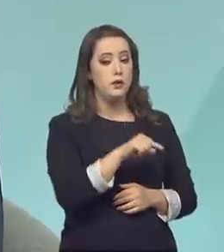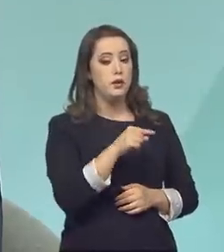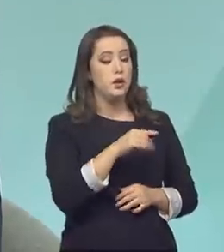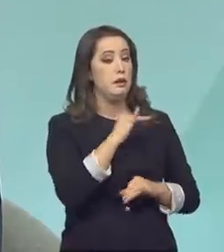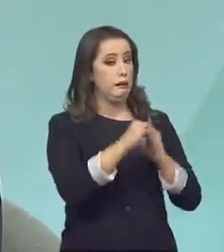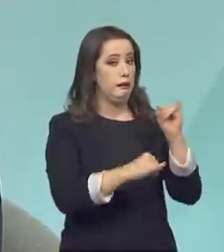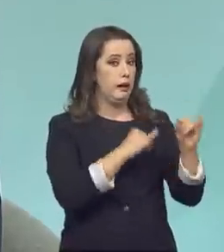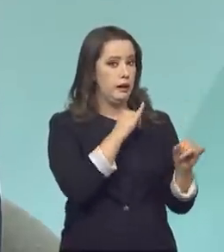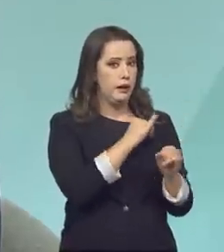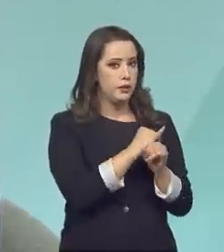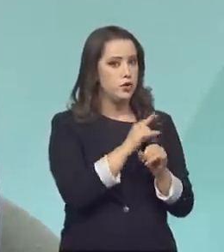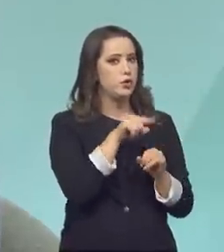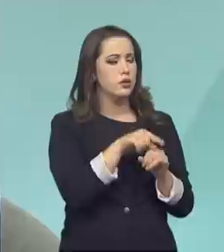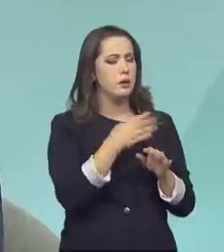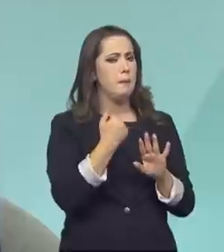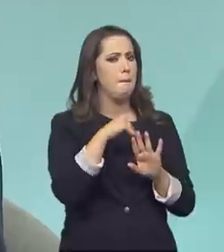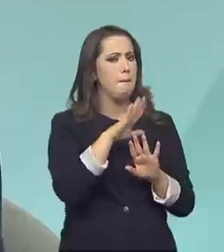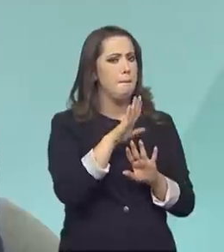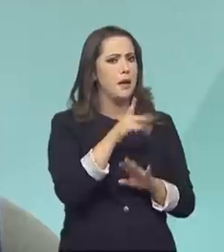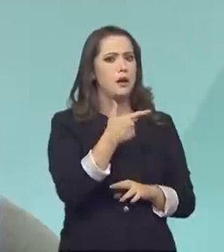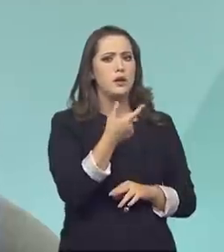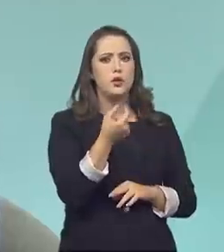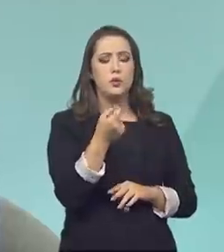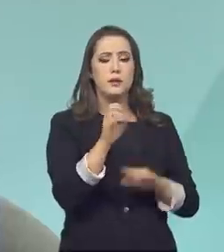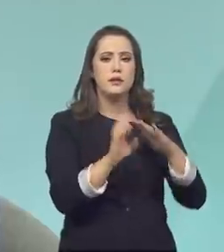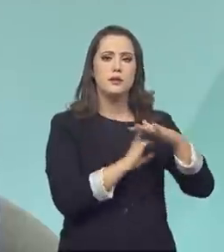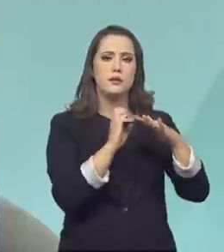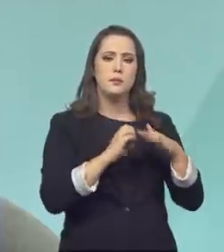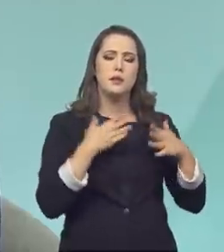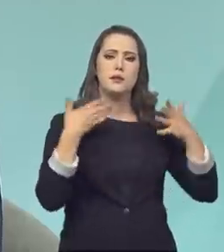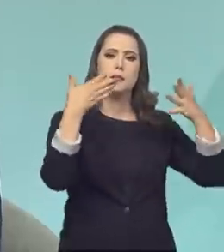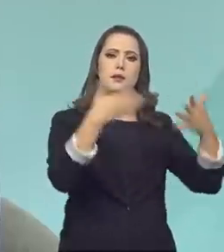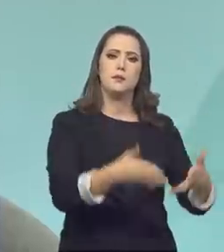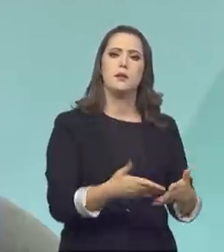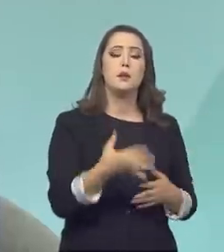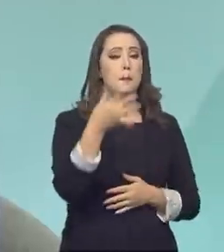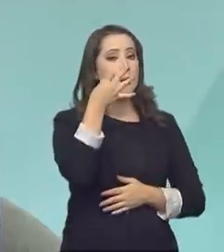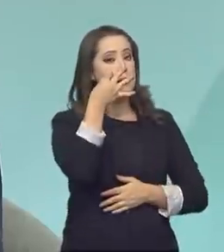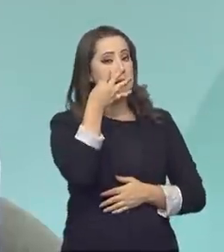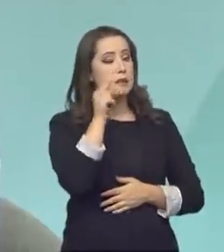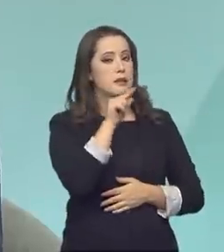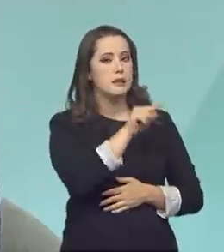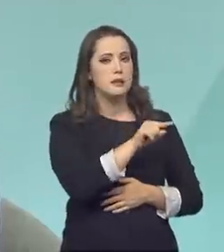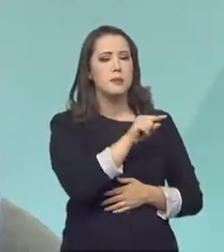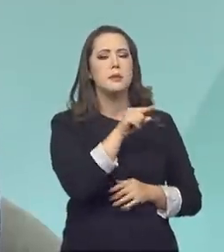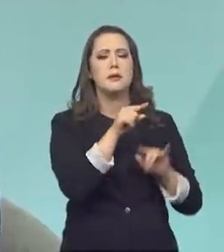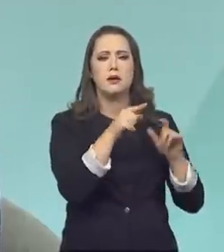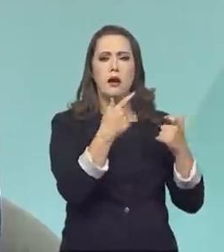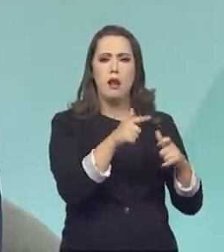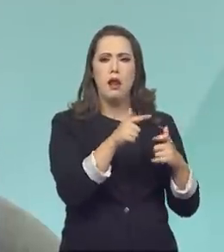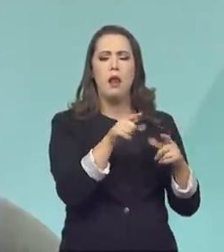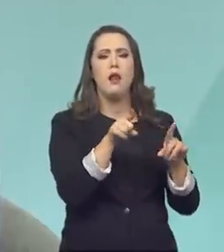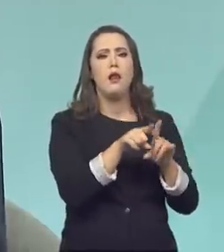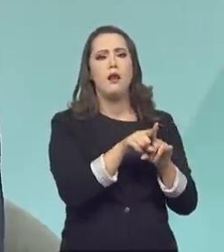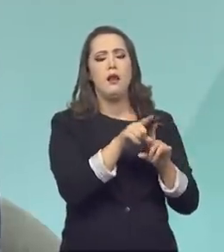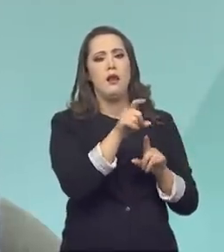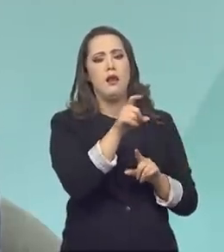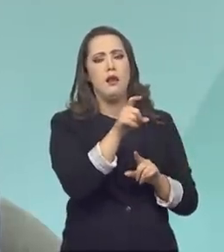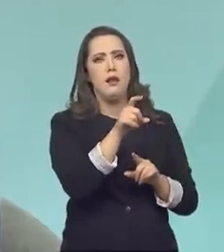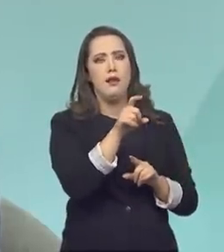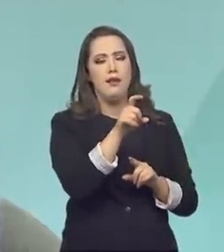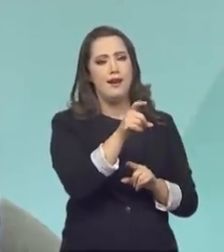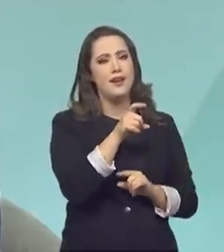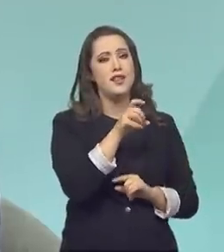Online, nós tínhamos mais de 200 empresas participando e presencialmente lá enxerguei em cerca de 100. Então, foi uma grande